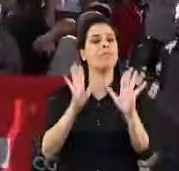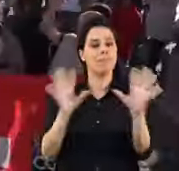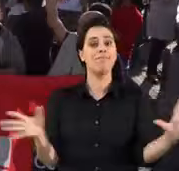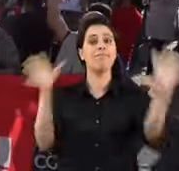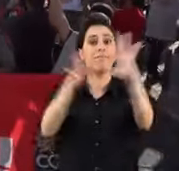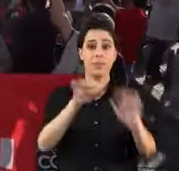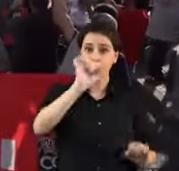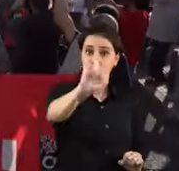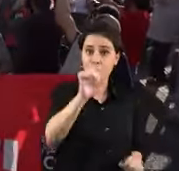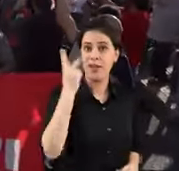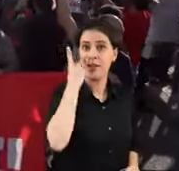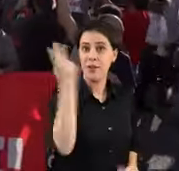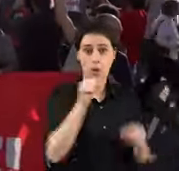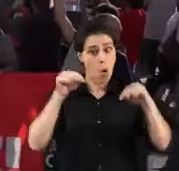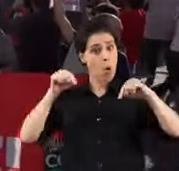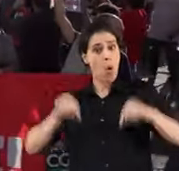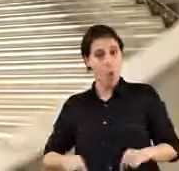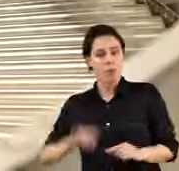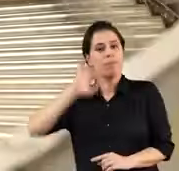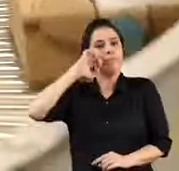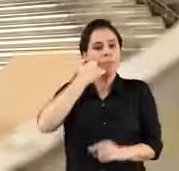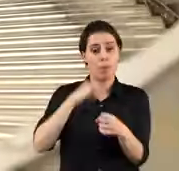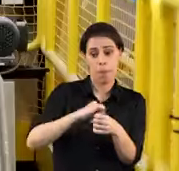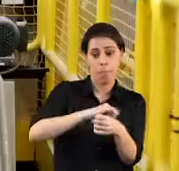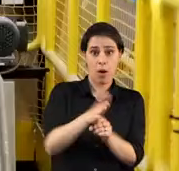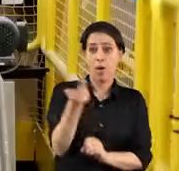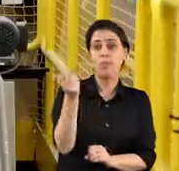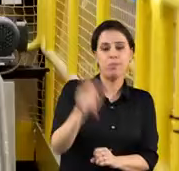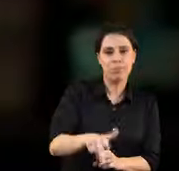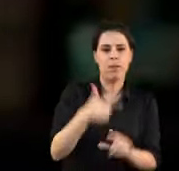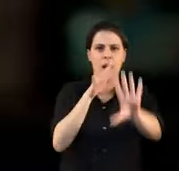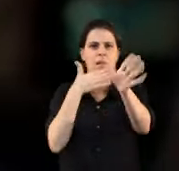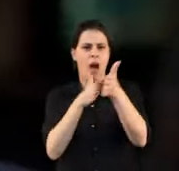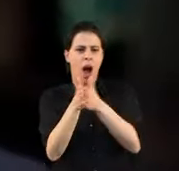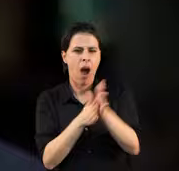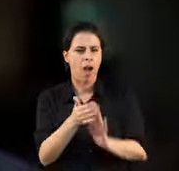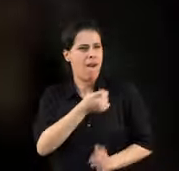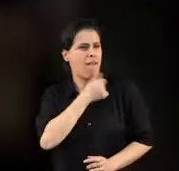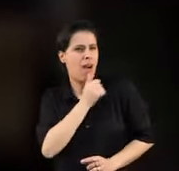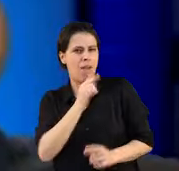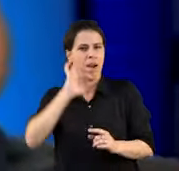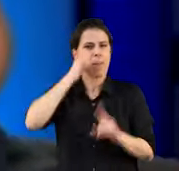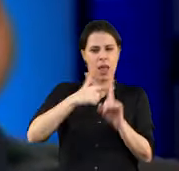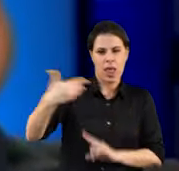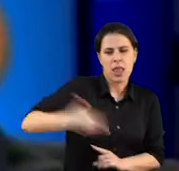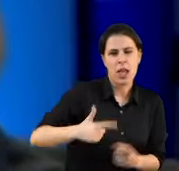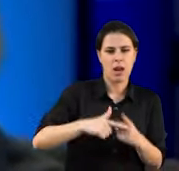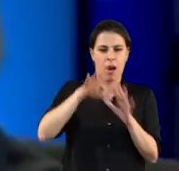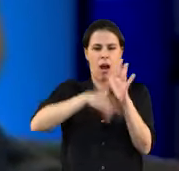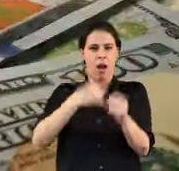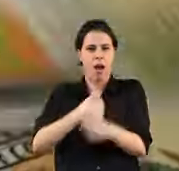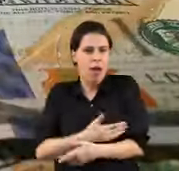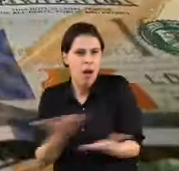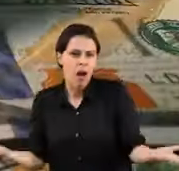tem tudo a ver com a tua vida. Hoje, às consequências da Covid, soma-se o aproveitamento do grande capital para atacar direitos,